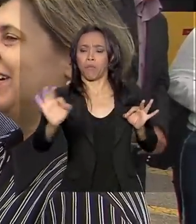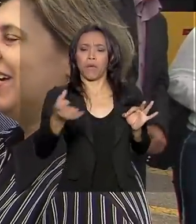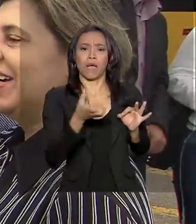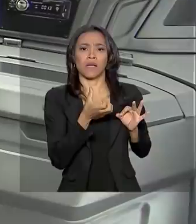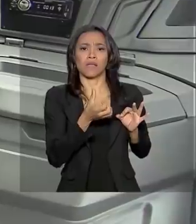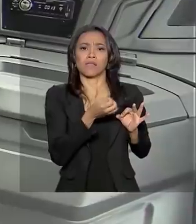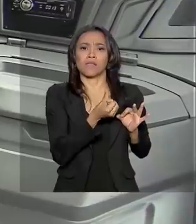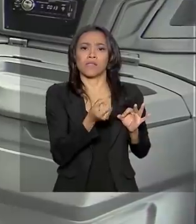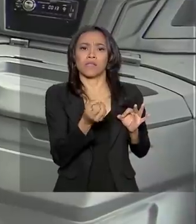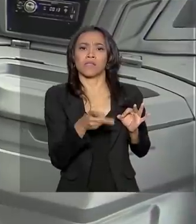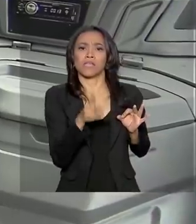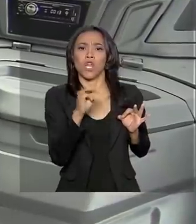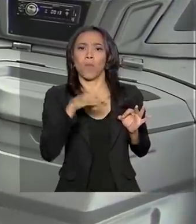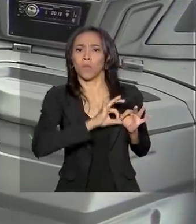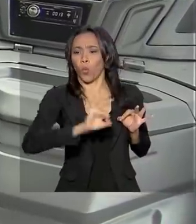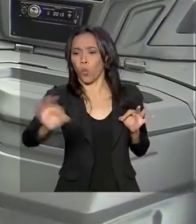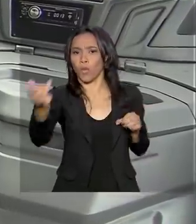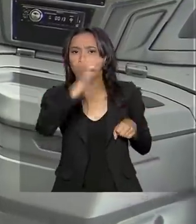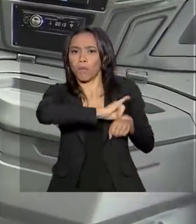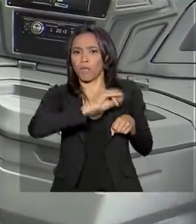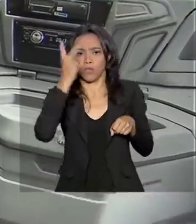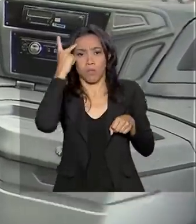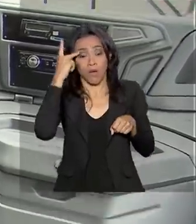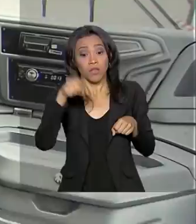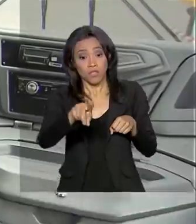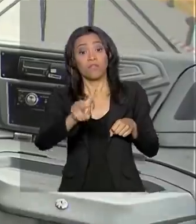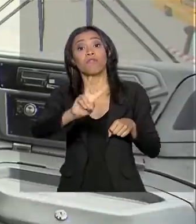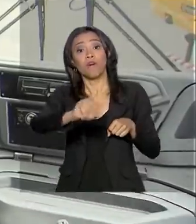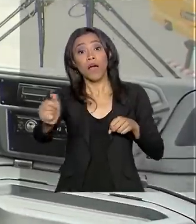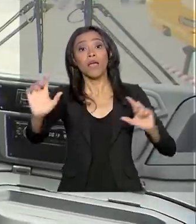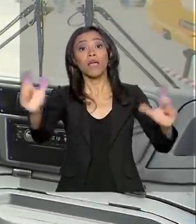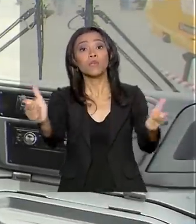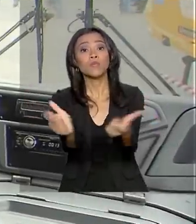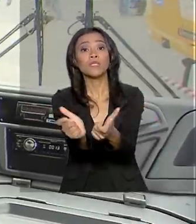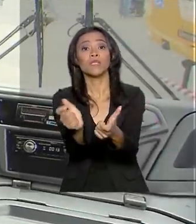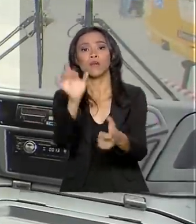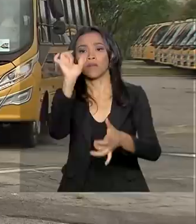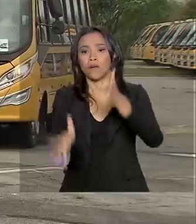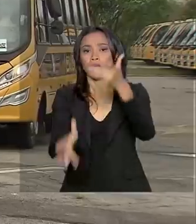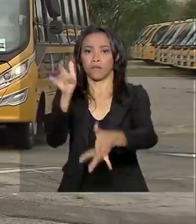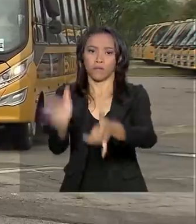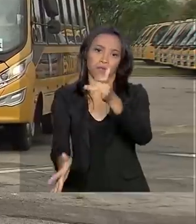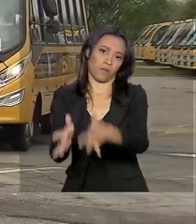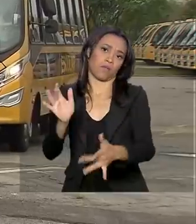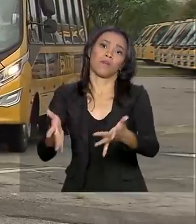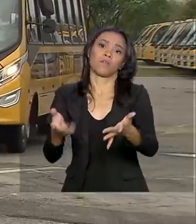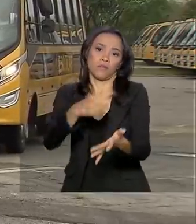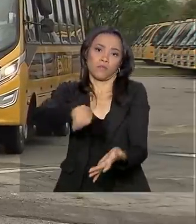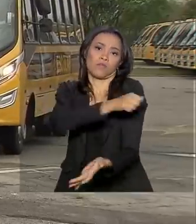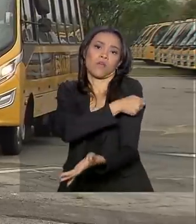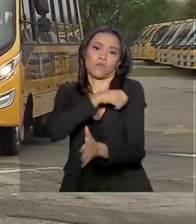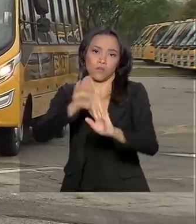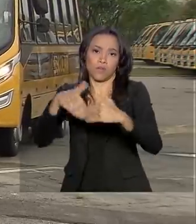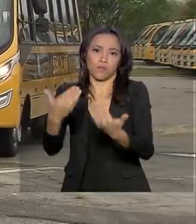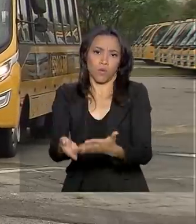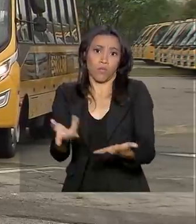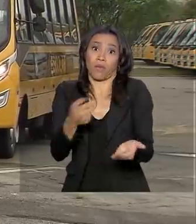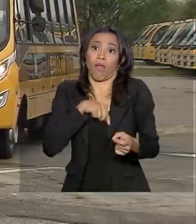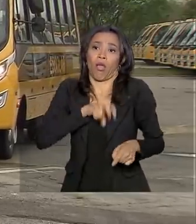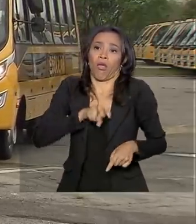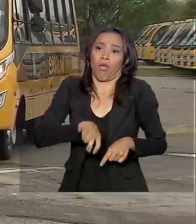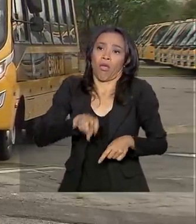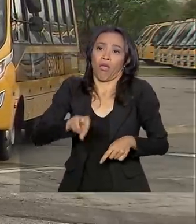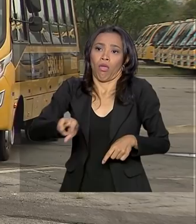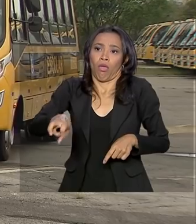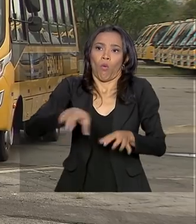paulista, o ônibus vai contribuir para diminuir a evasão escolar, já que muitos alunos não terão de percorrer grandes distâncias a pé